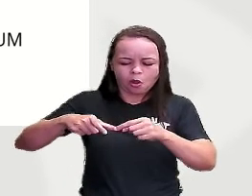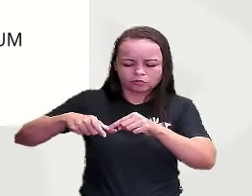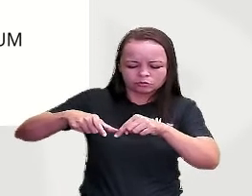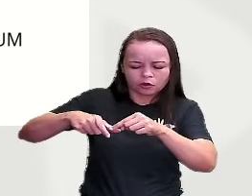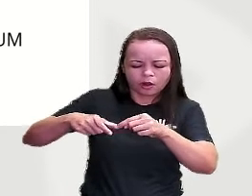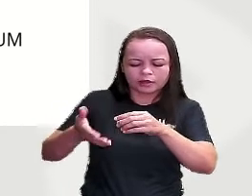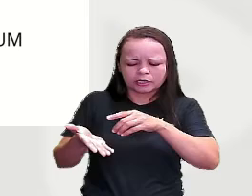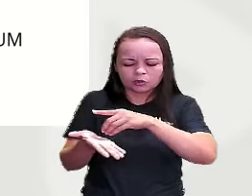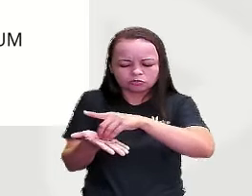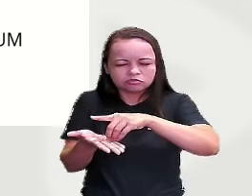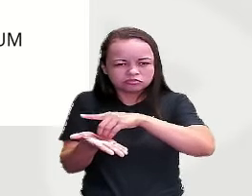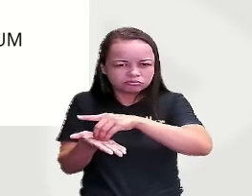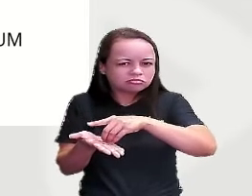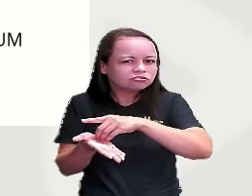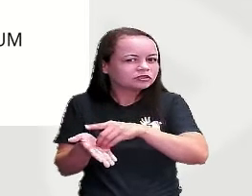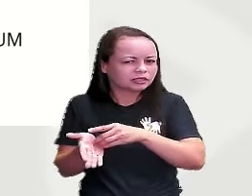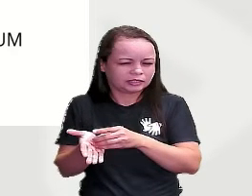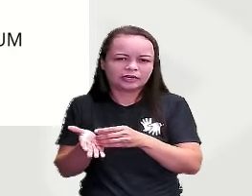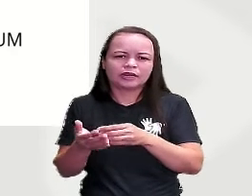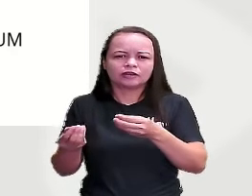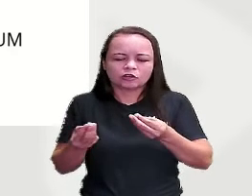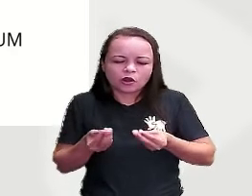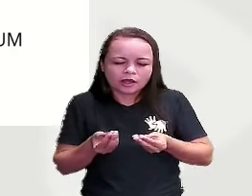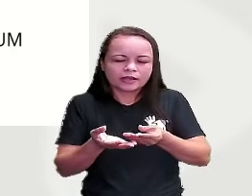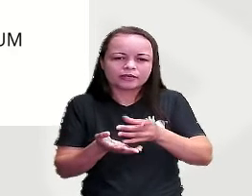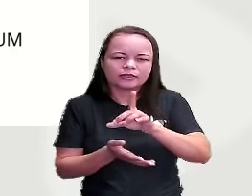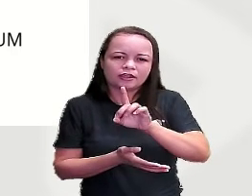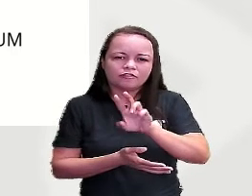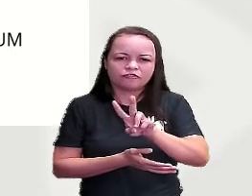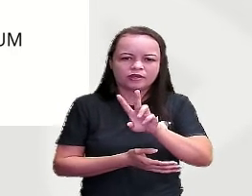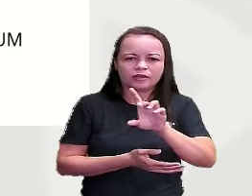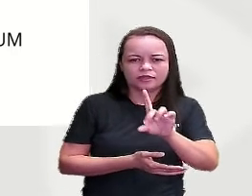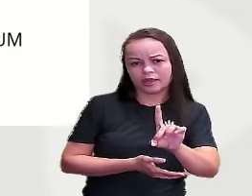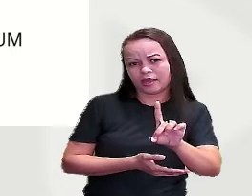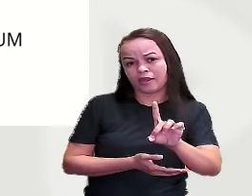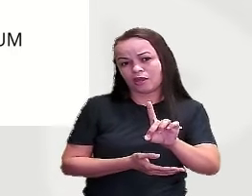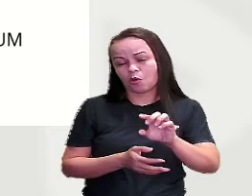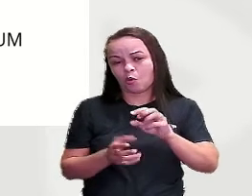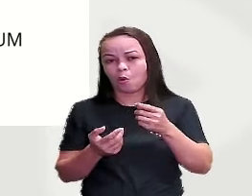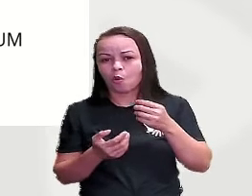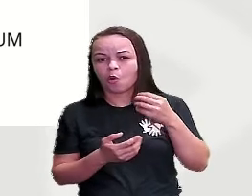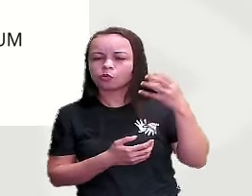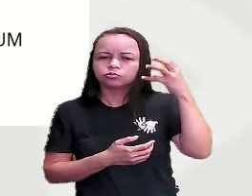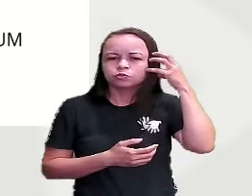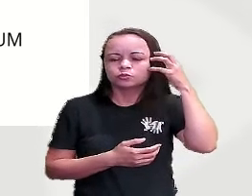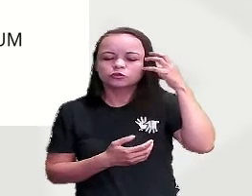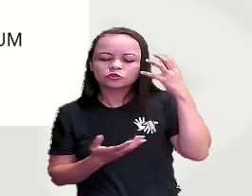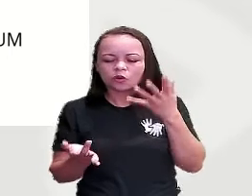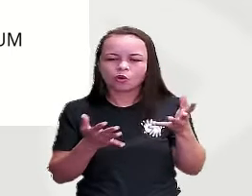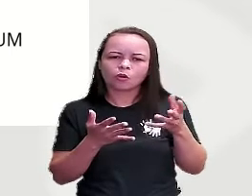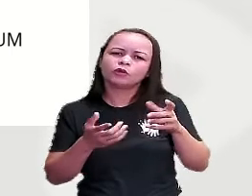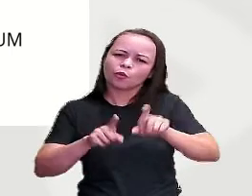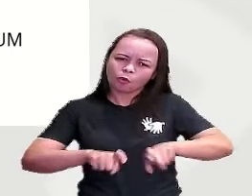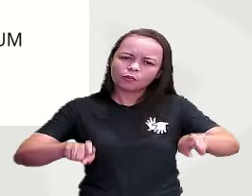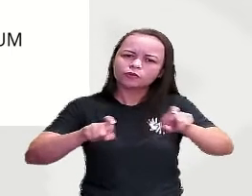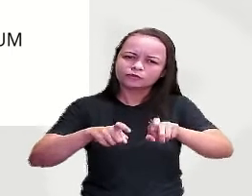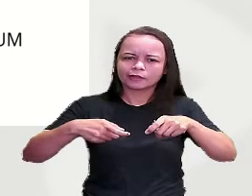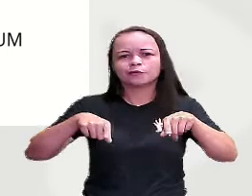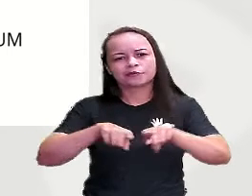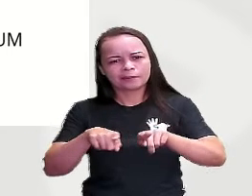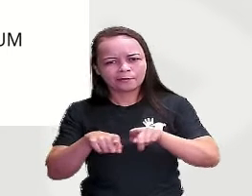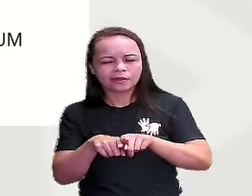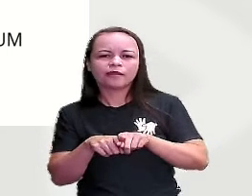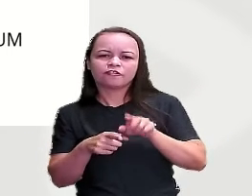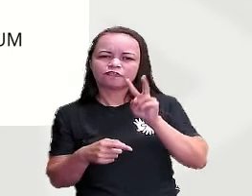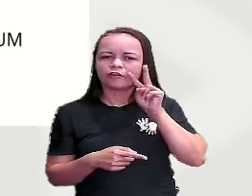meio Que geralmente se coloca em DVDs Ou em Zoom Ou até no computador Para escutar uma música Ou assistir um